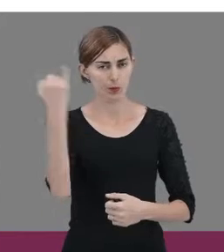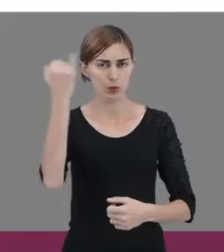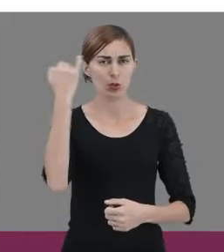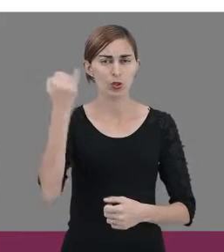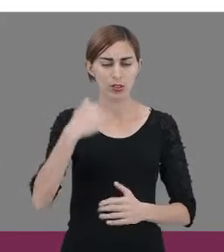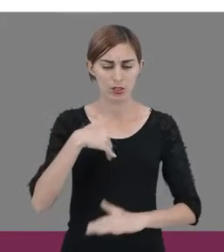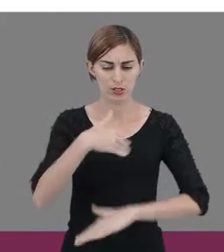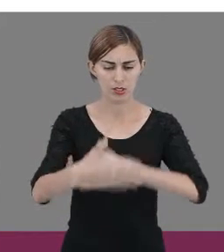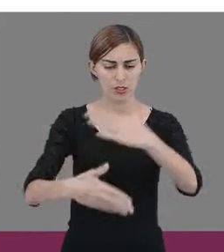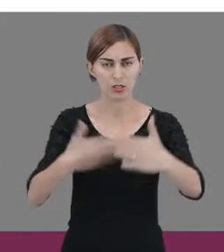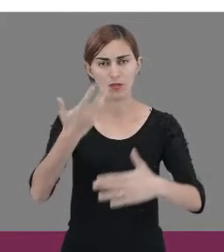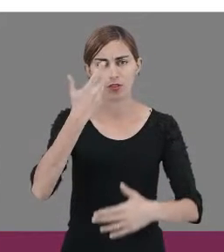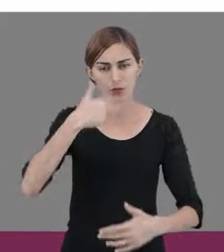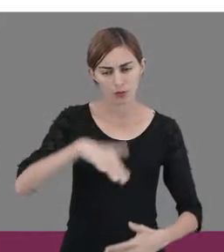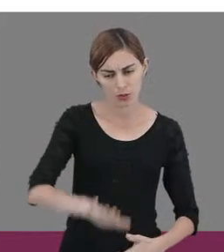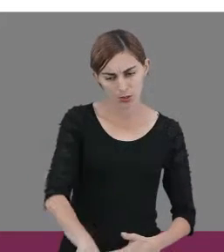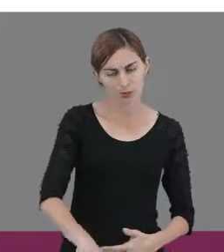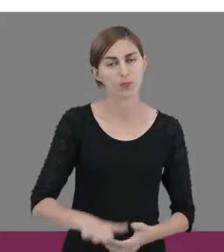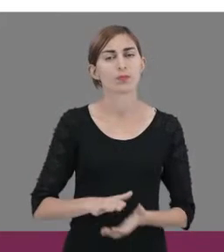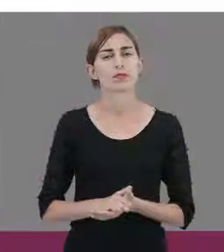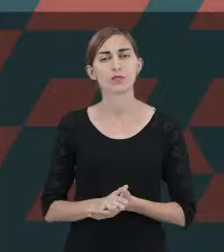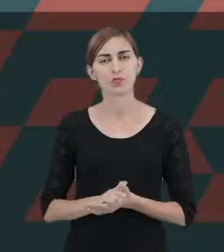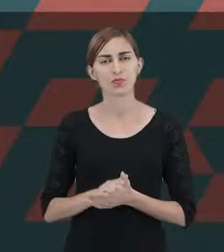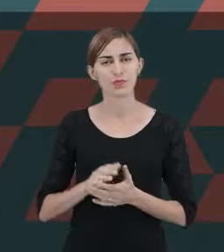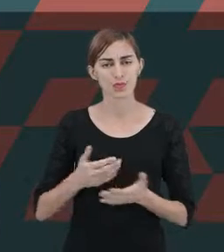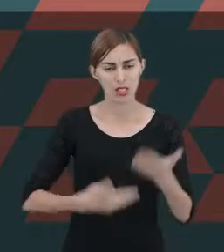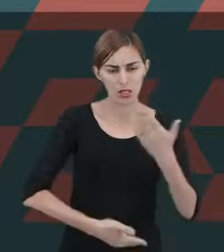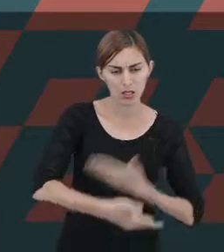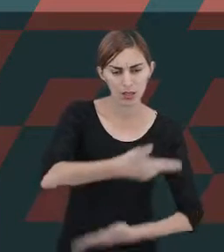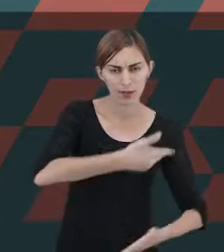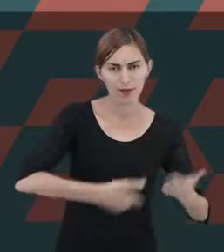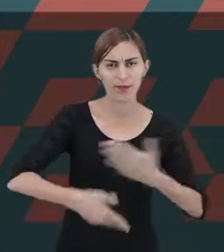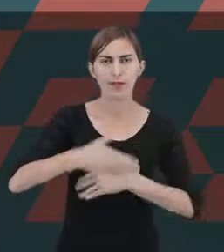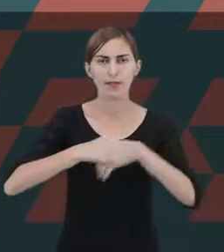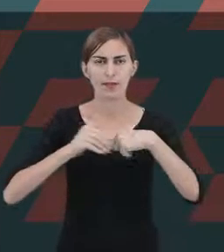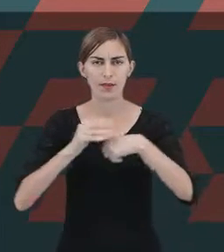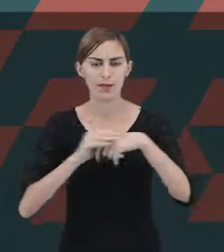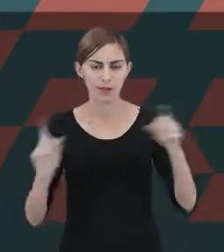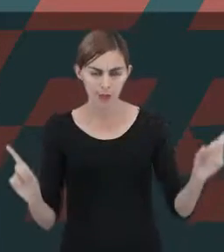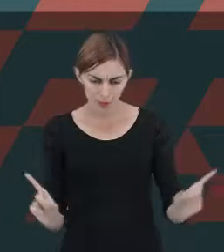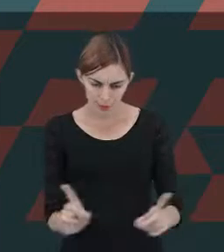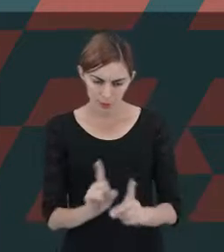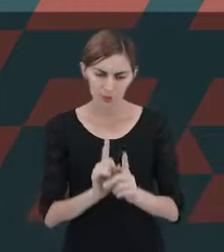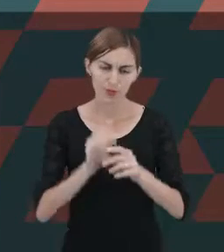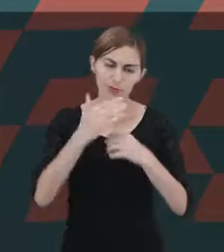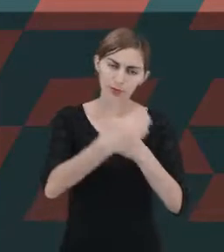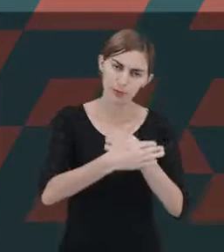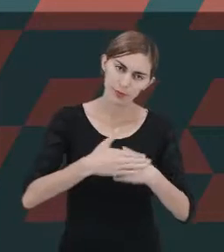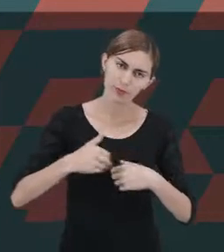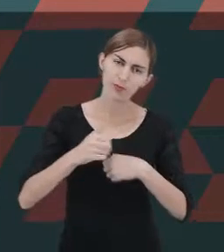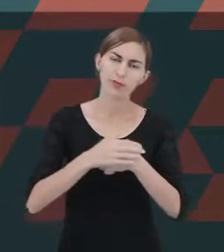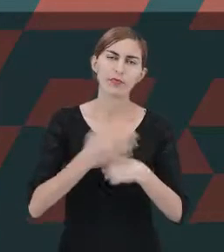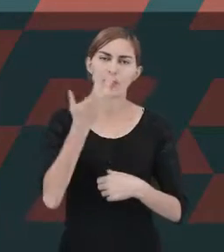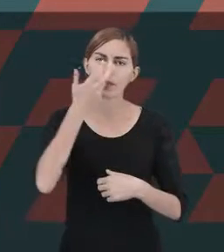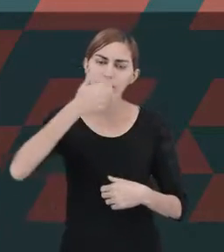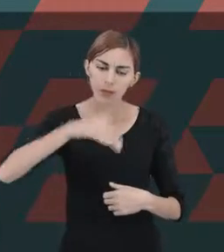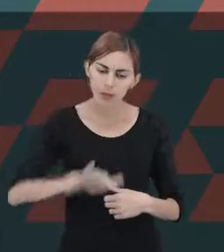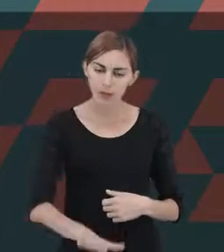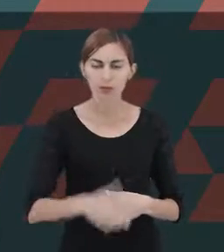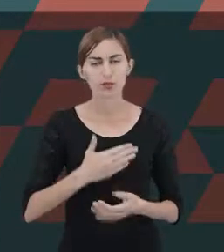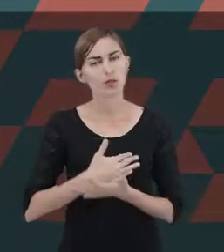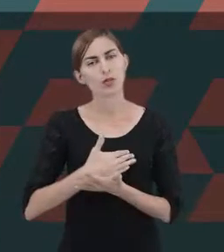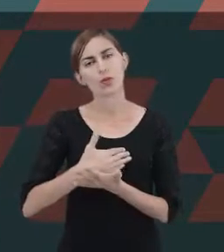São pautadas nas relações afetivas de aproximação e acolhimento, que a criança, ela começa